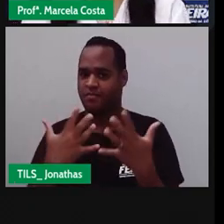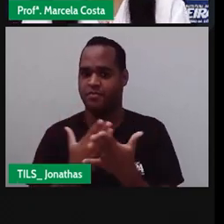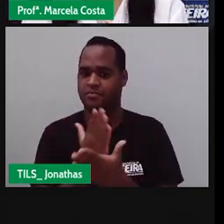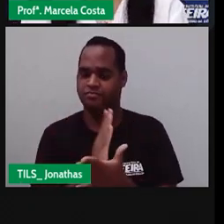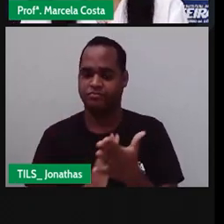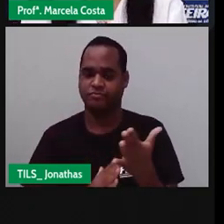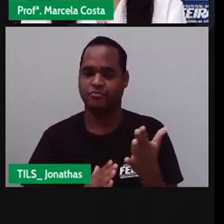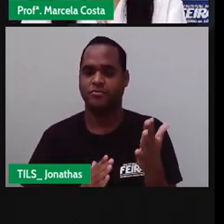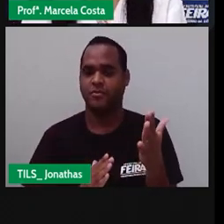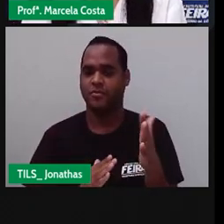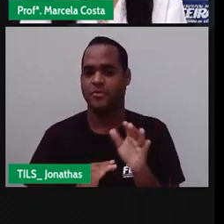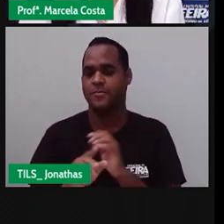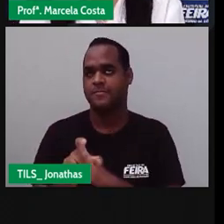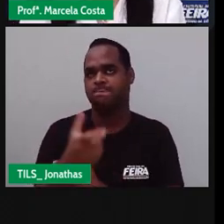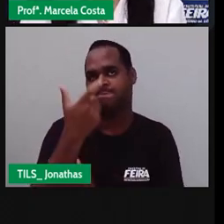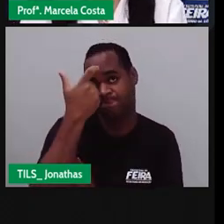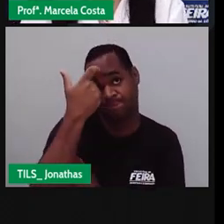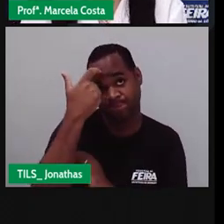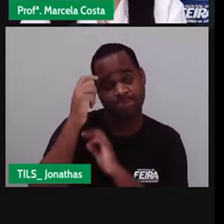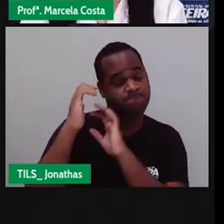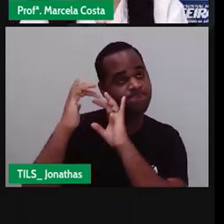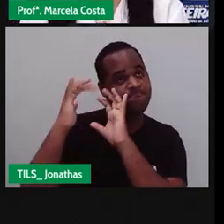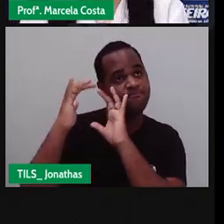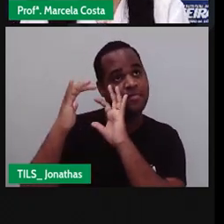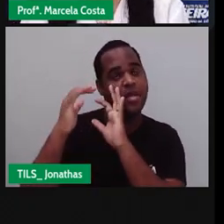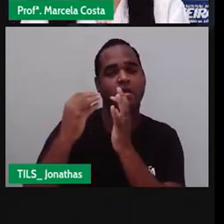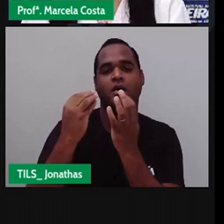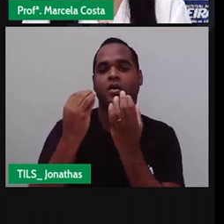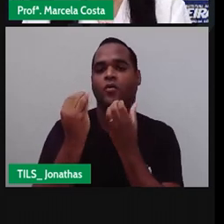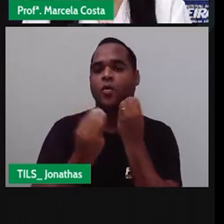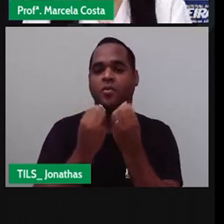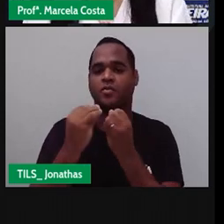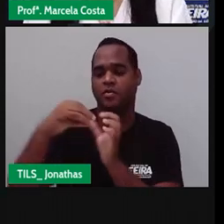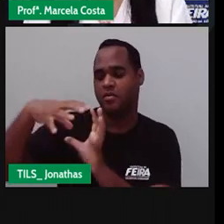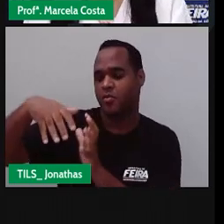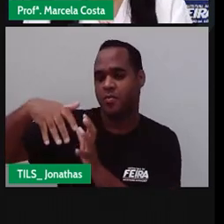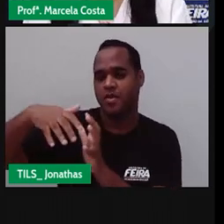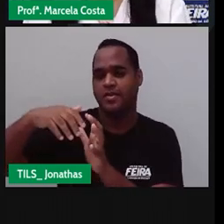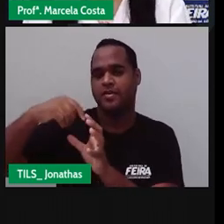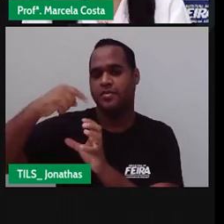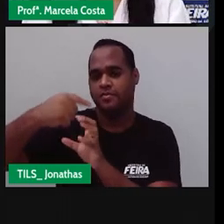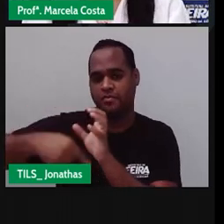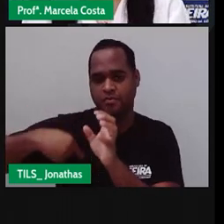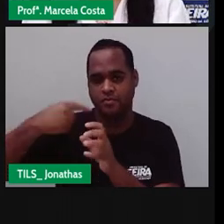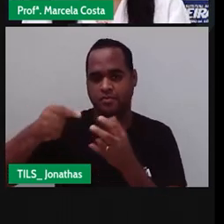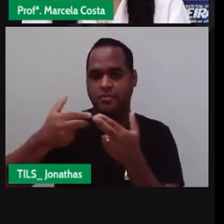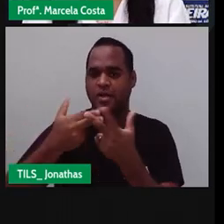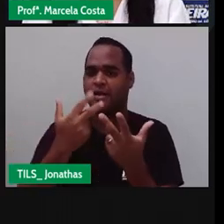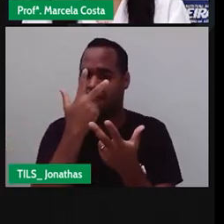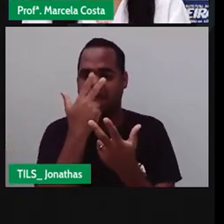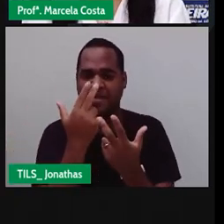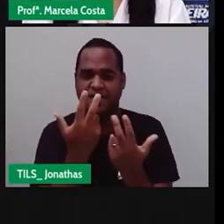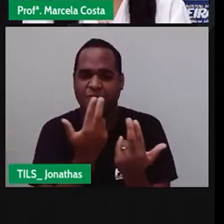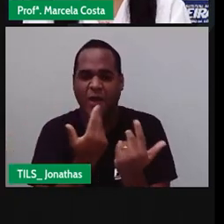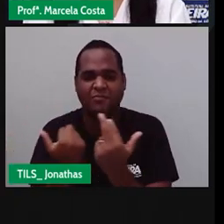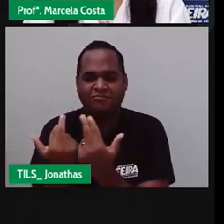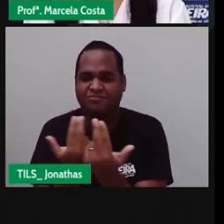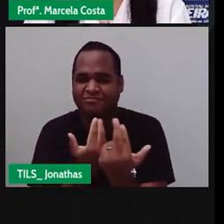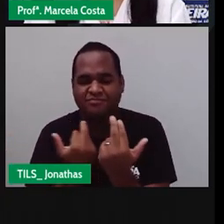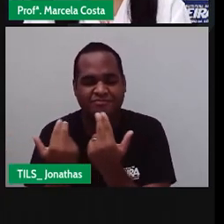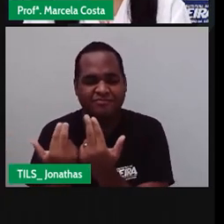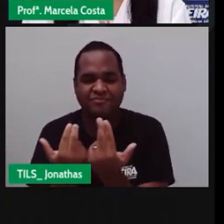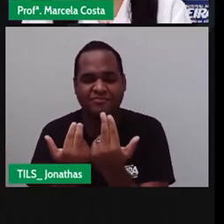Você já imaginou Como seria o mundo Se todo mundo Fosse igual Se